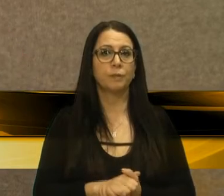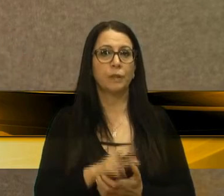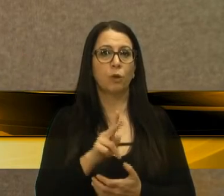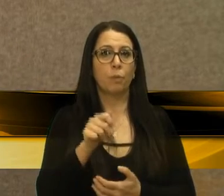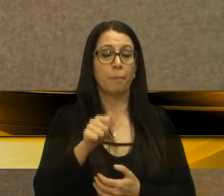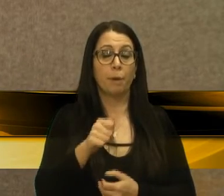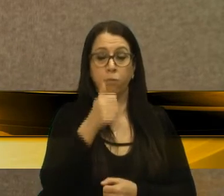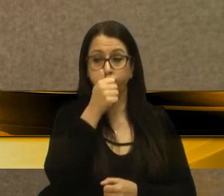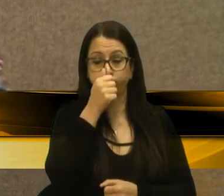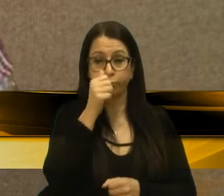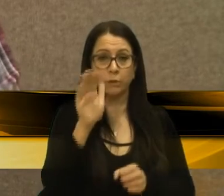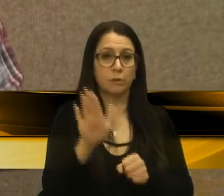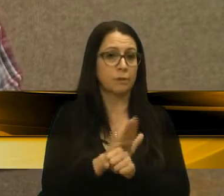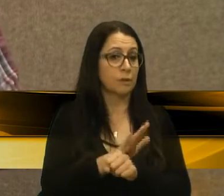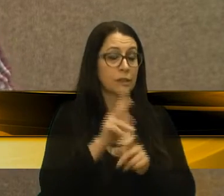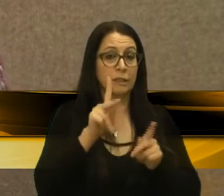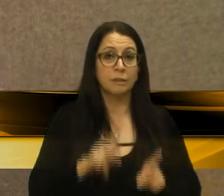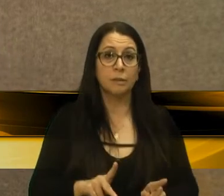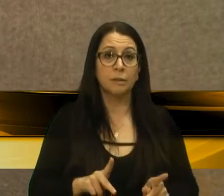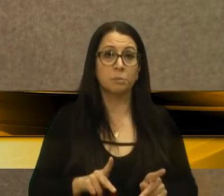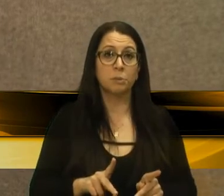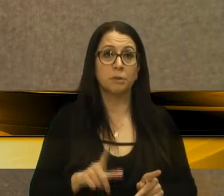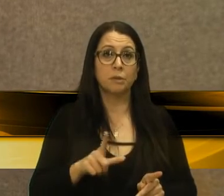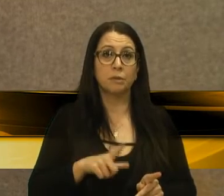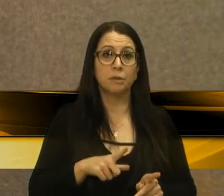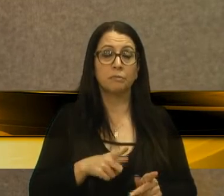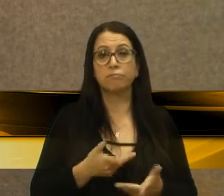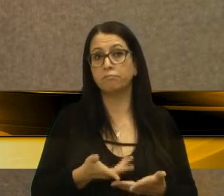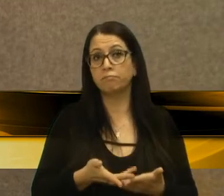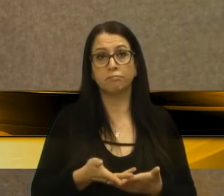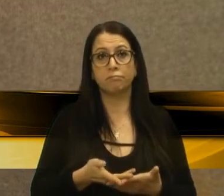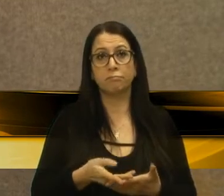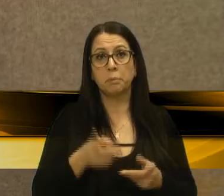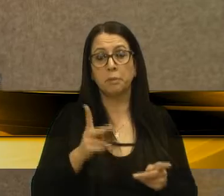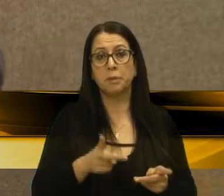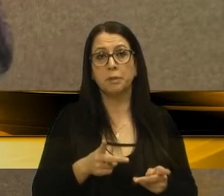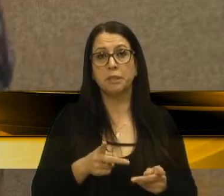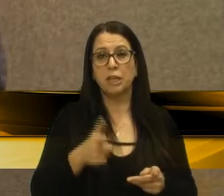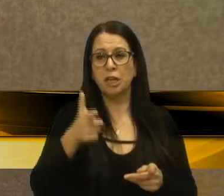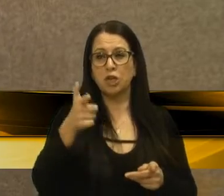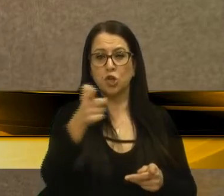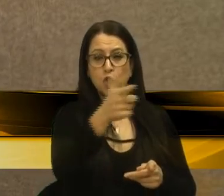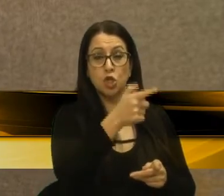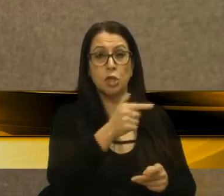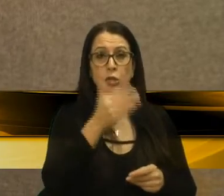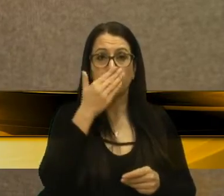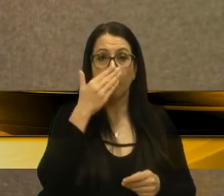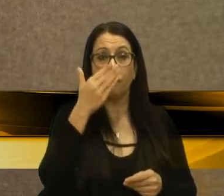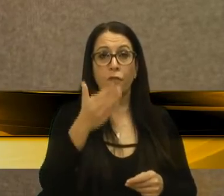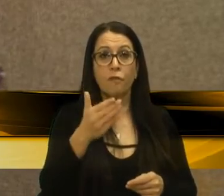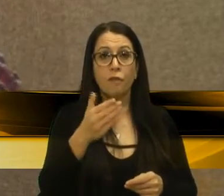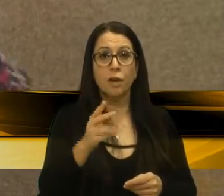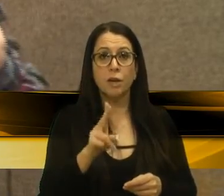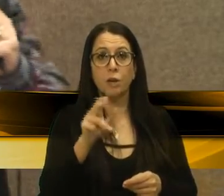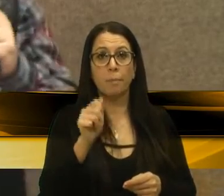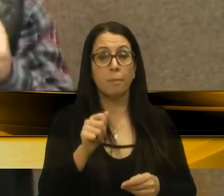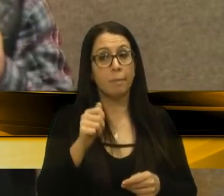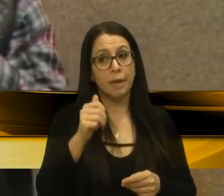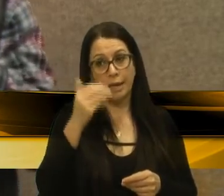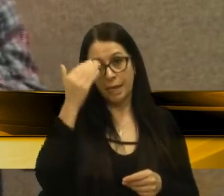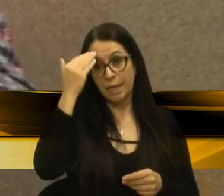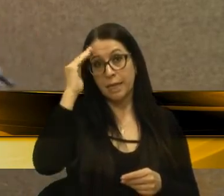cheia, as pessoas dando até, a pessoa dando até tiro lá na frente da UPA, dando a entender,